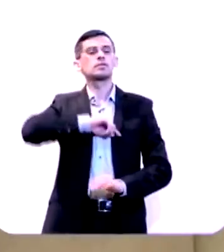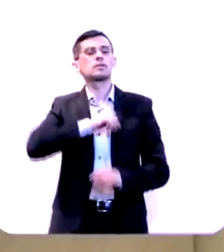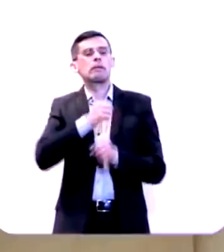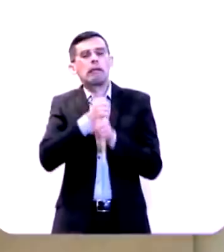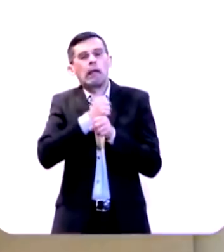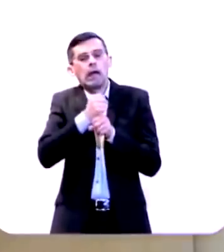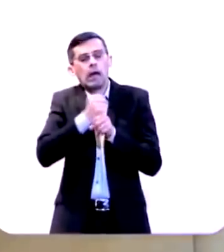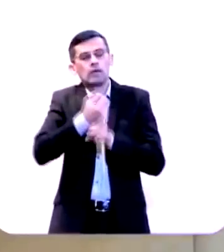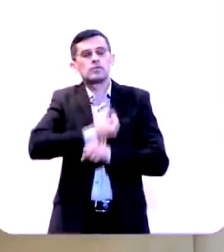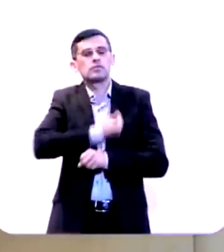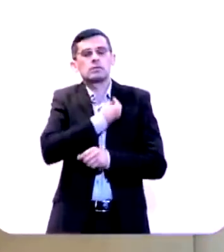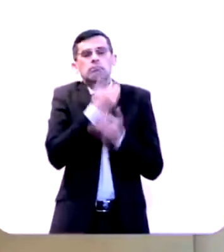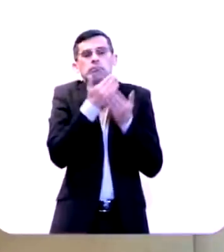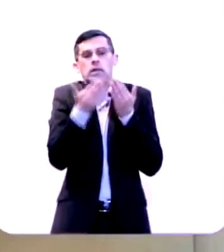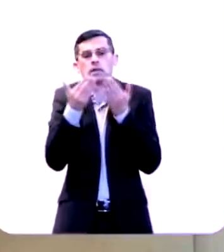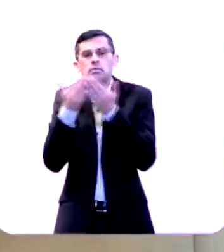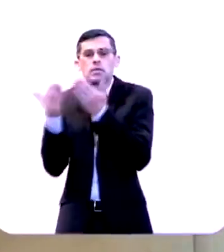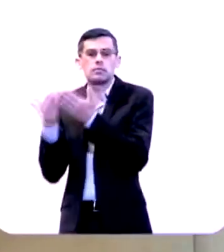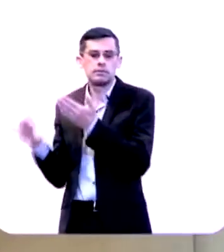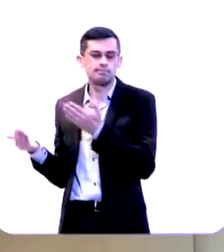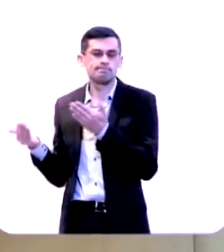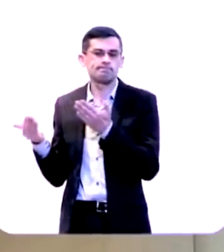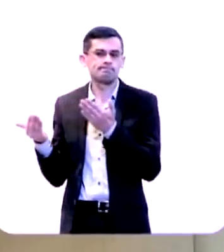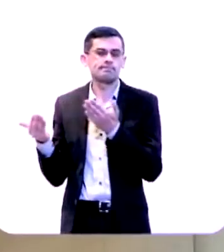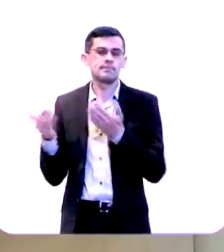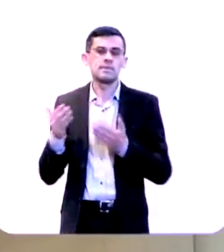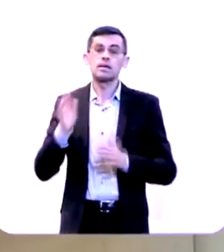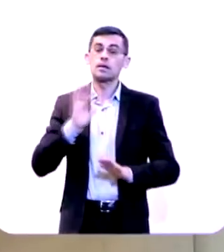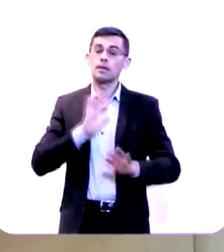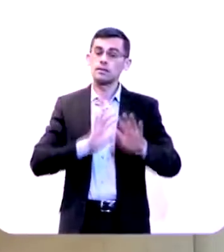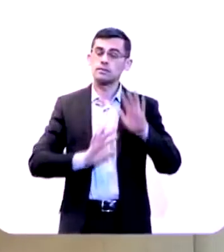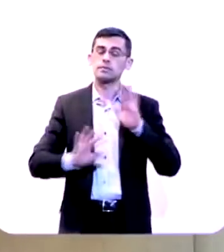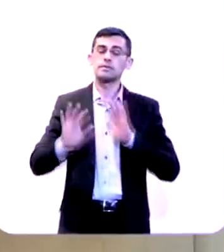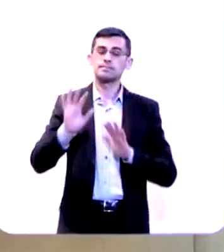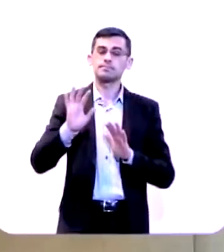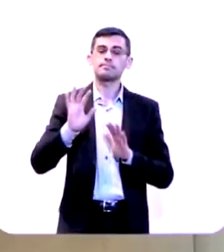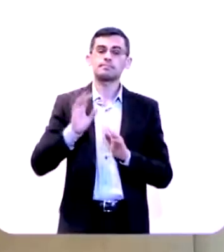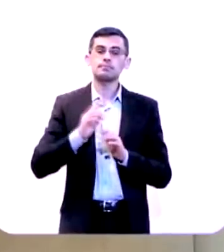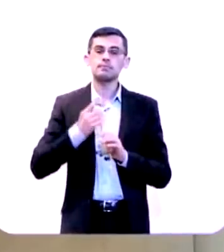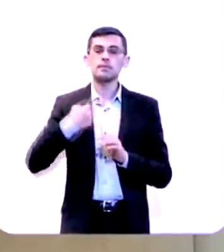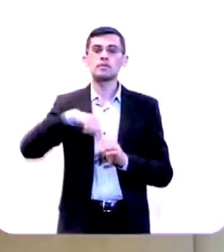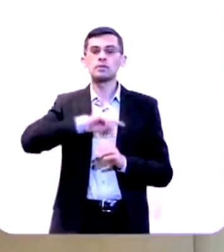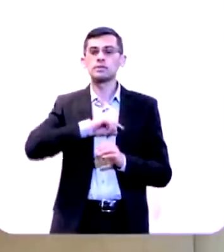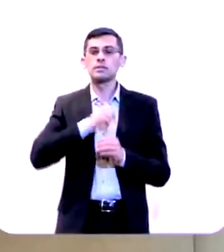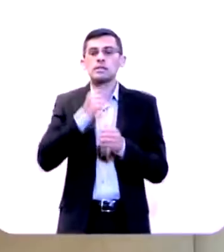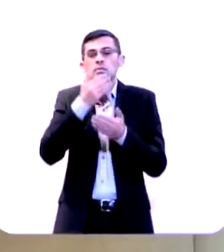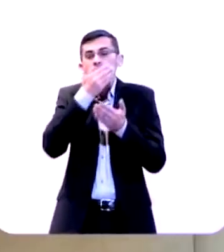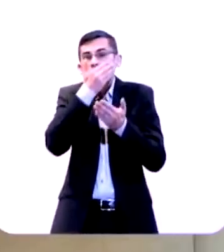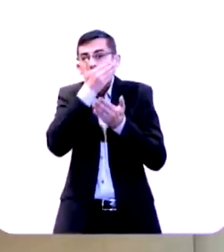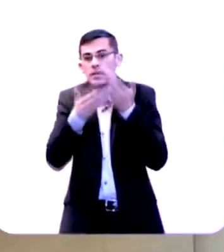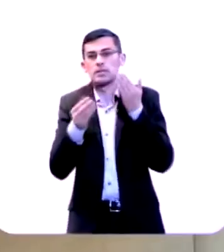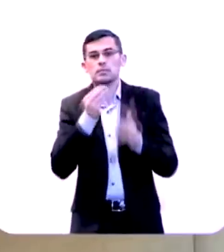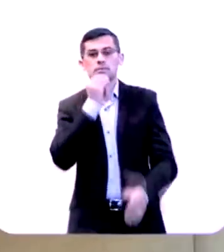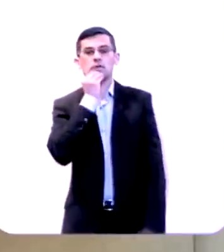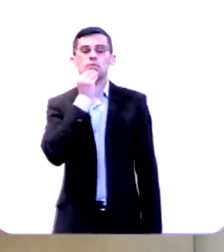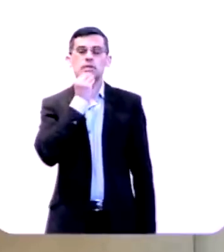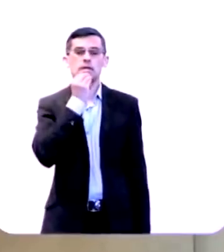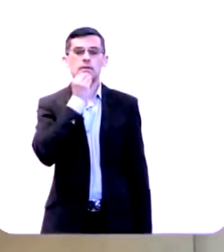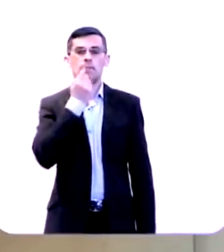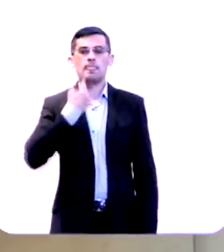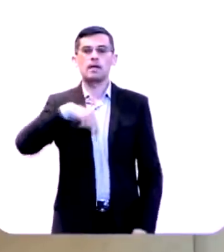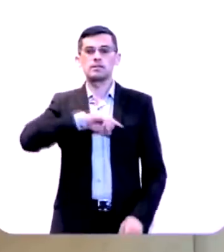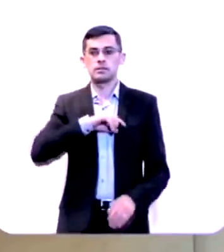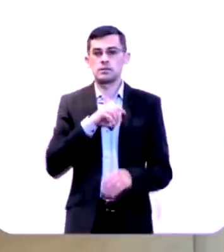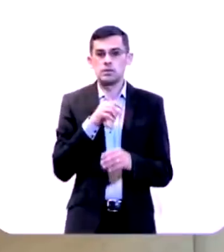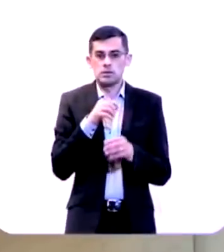vidas sabe a gente perde a chance a gente se